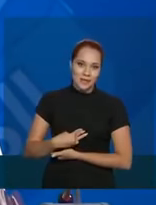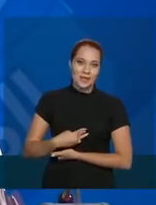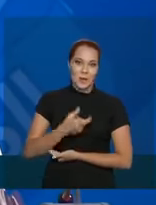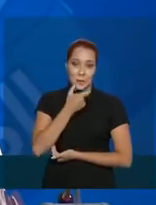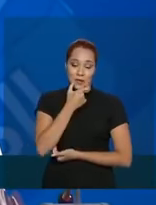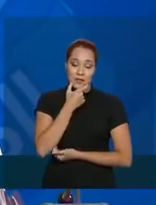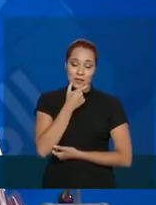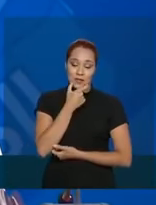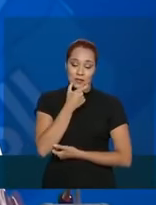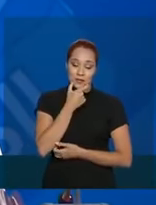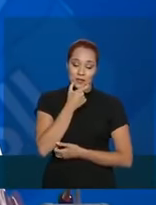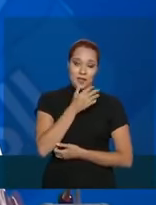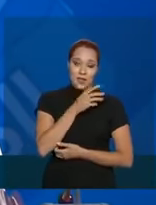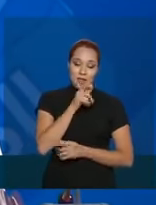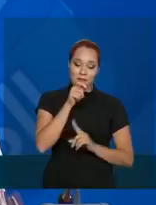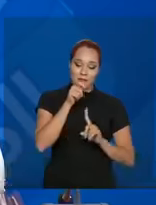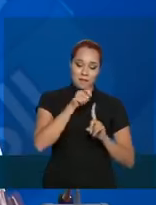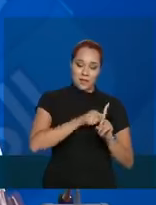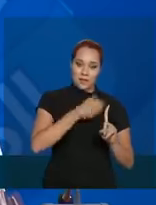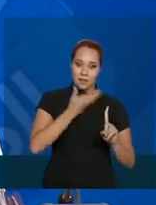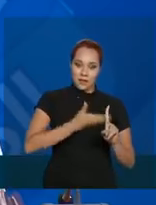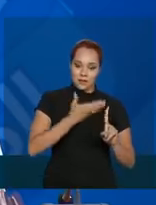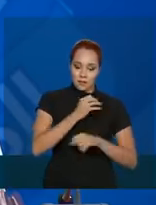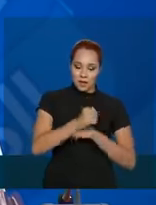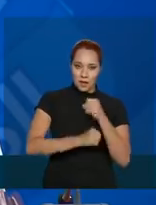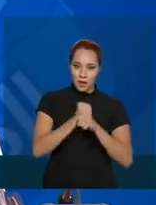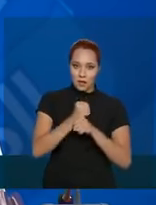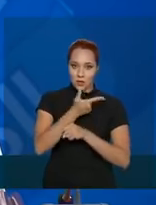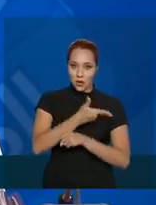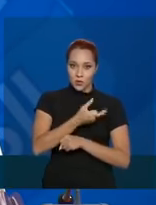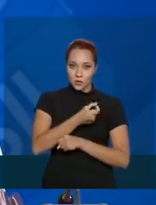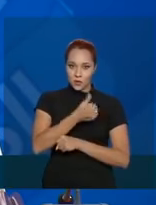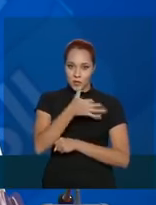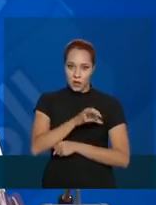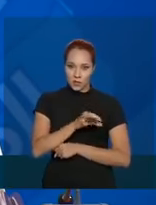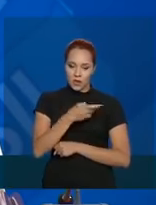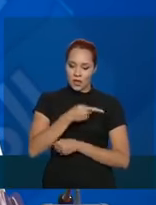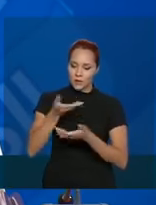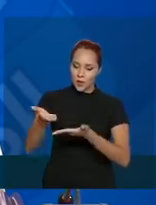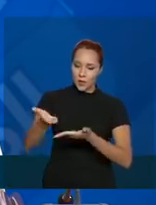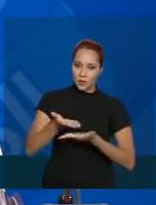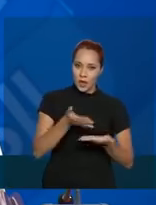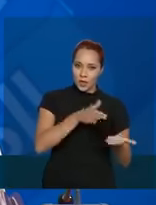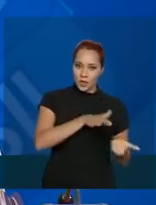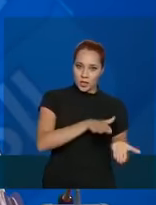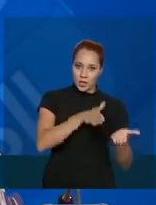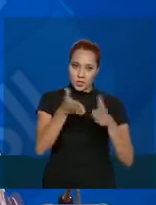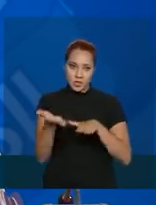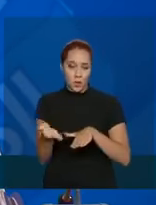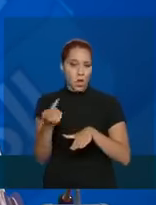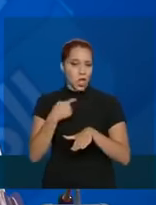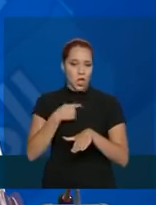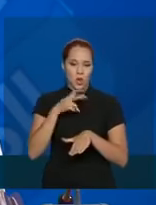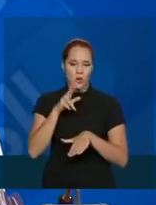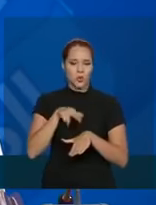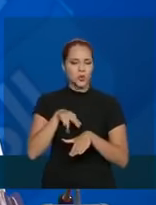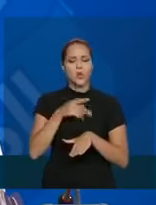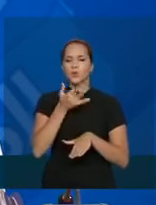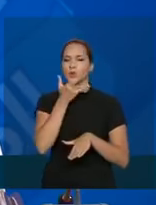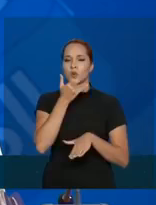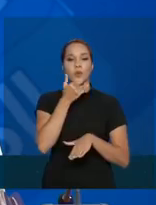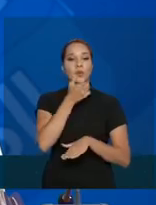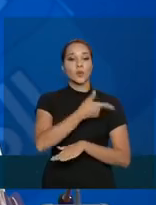2019. Eu fui convidado pelo ministro na transição, nunca tinha estado com ele, 2018,